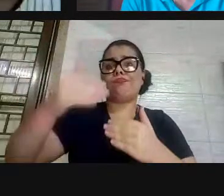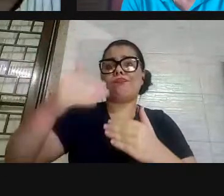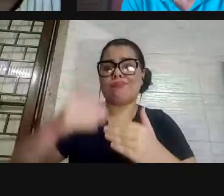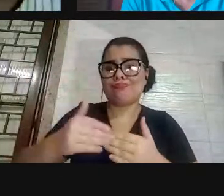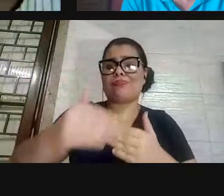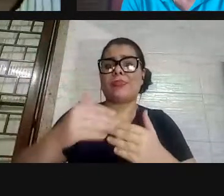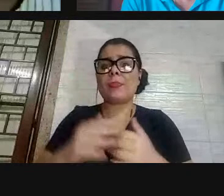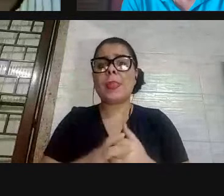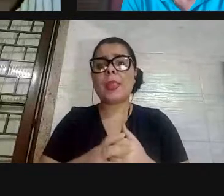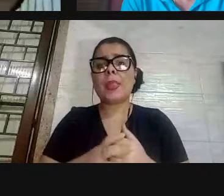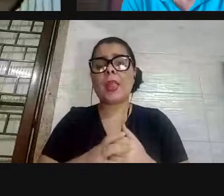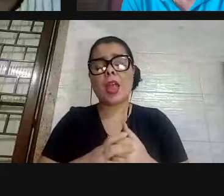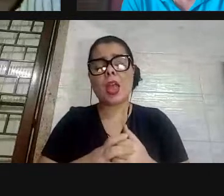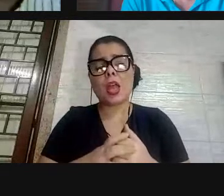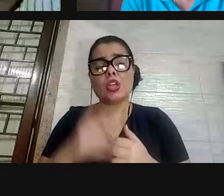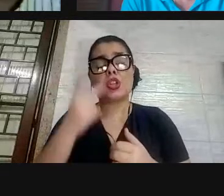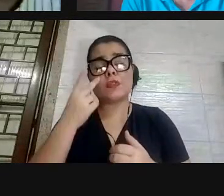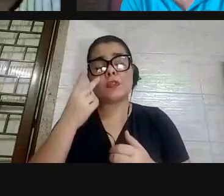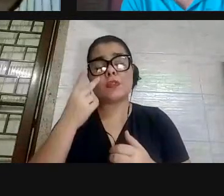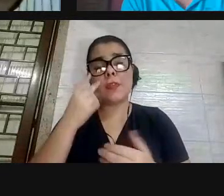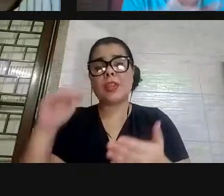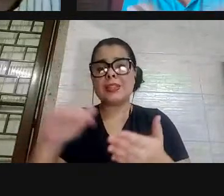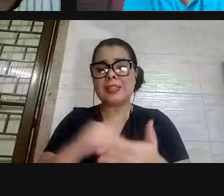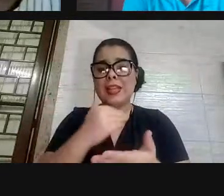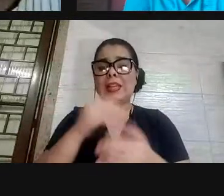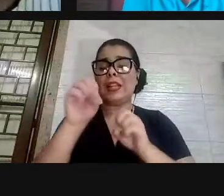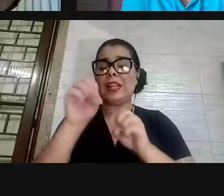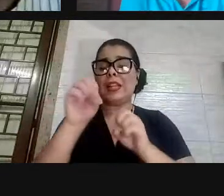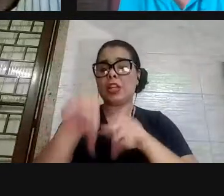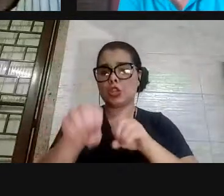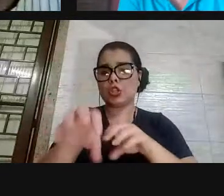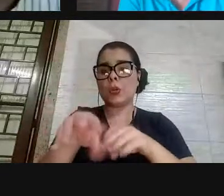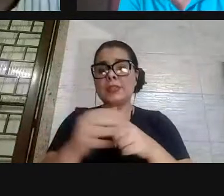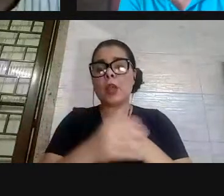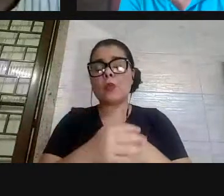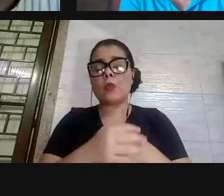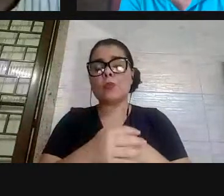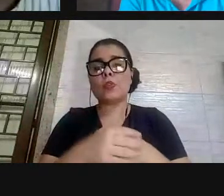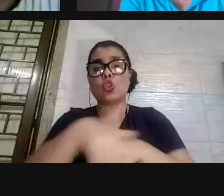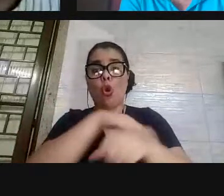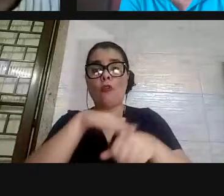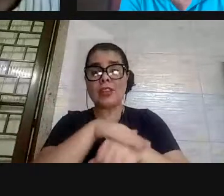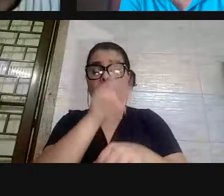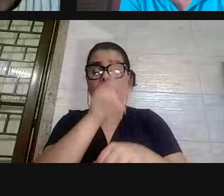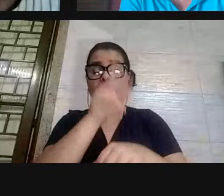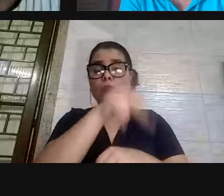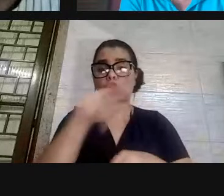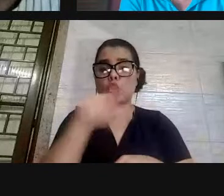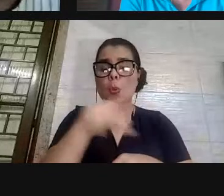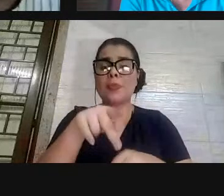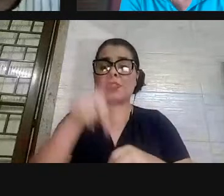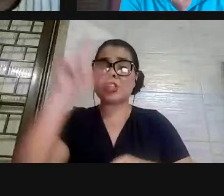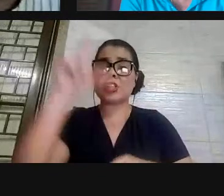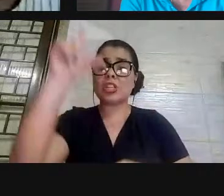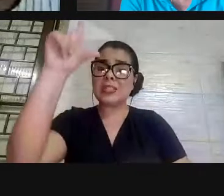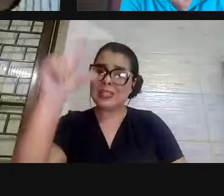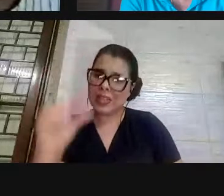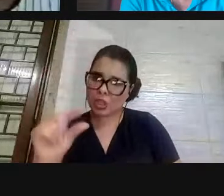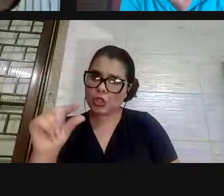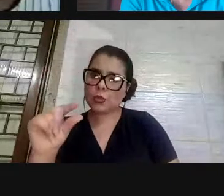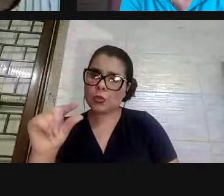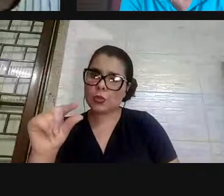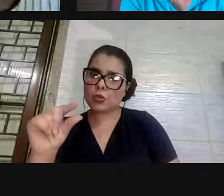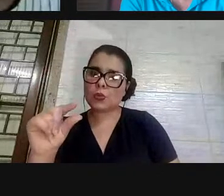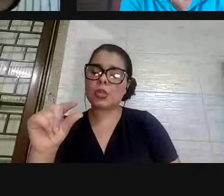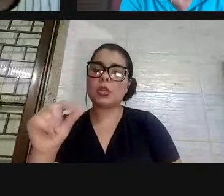lá na, enquanto Secretaria de Educação, a gente passa isso para os professores, é a questão de reduzir o discurso de impossibilidade,